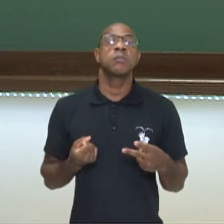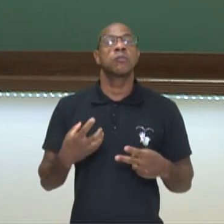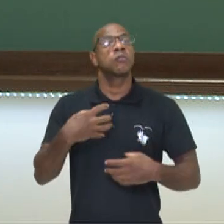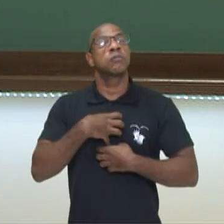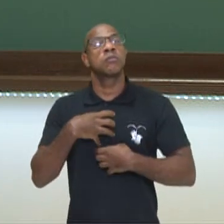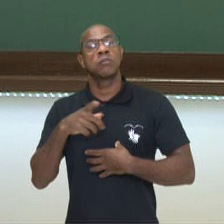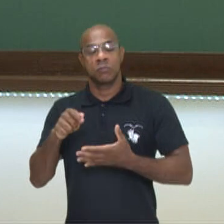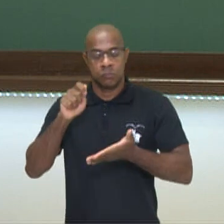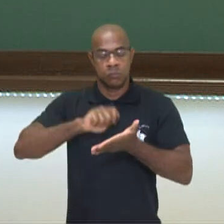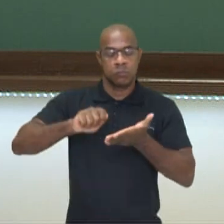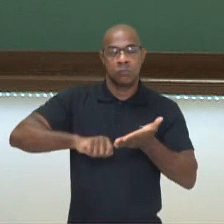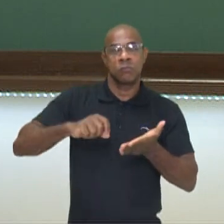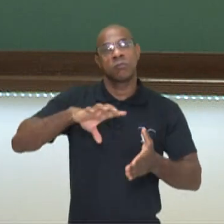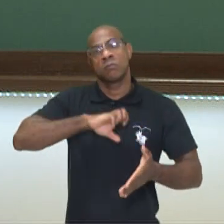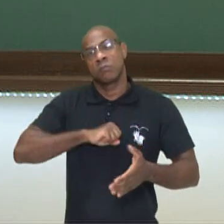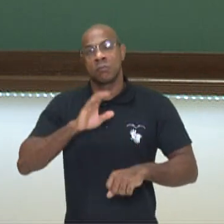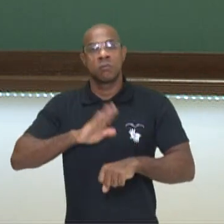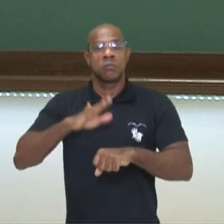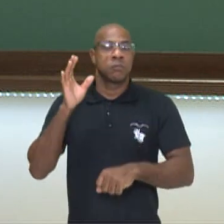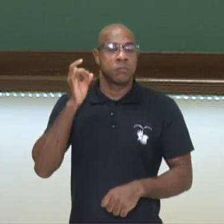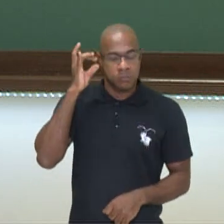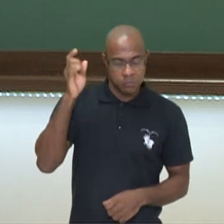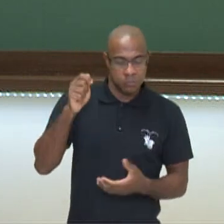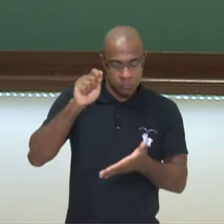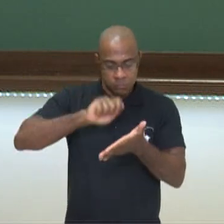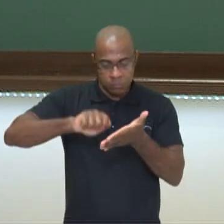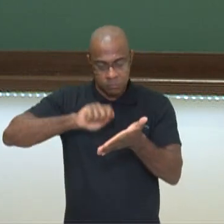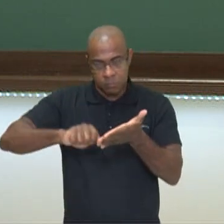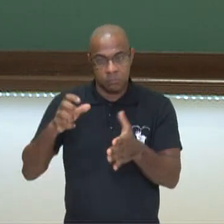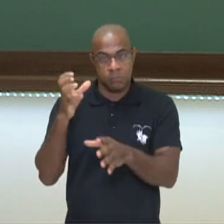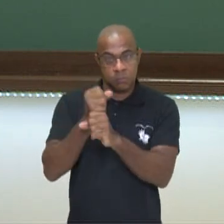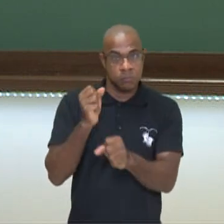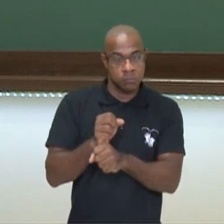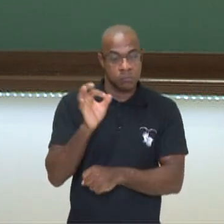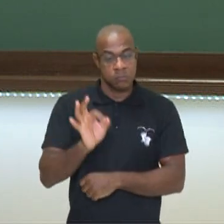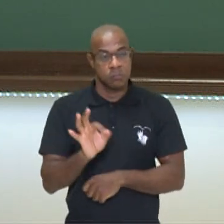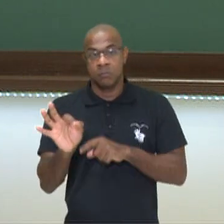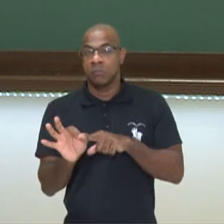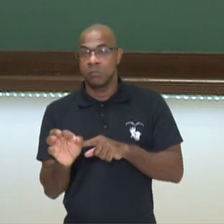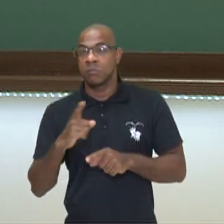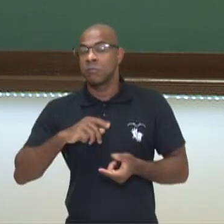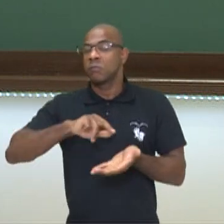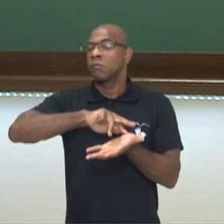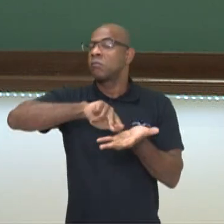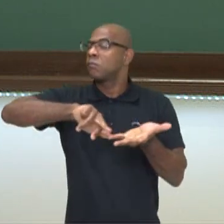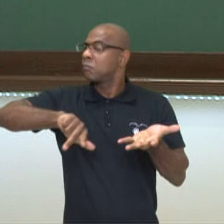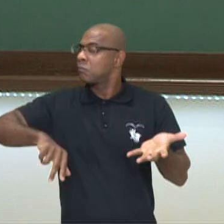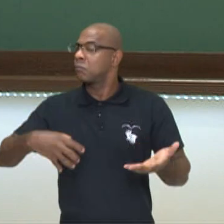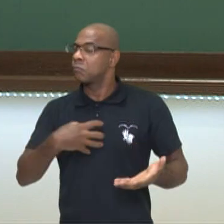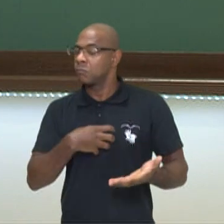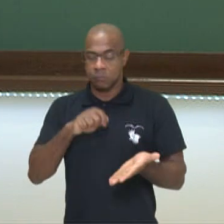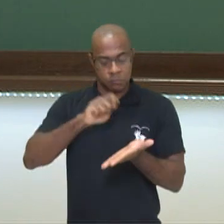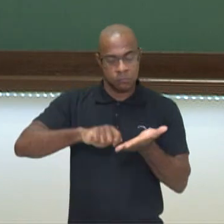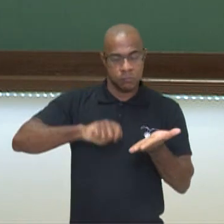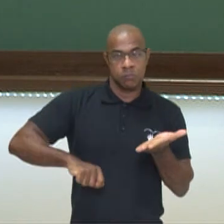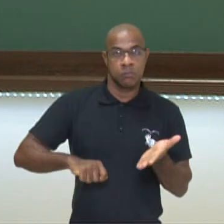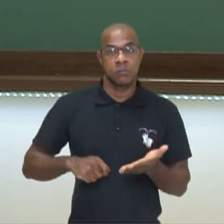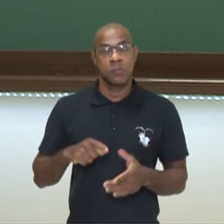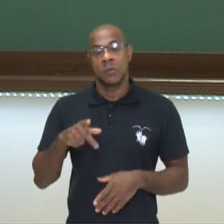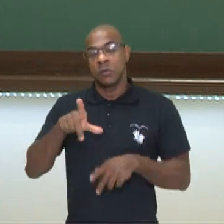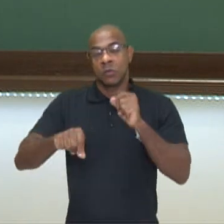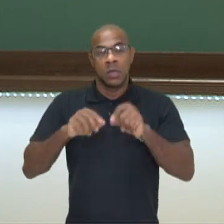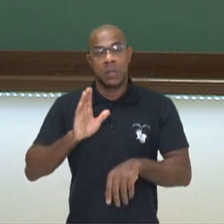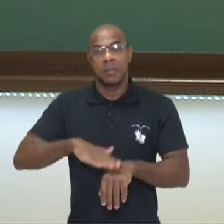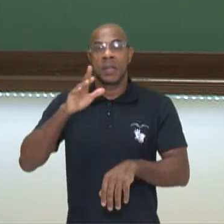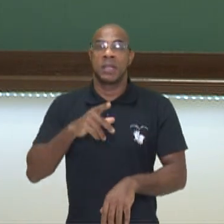maneira que você goste mais, uma maneira mais fácil, mais simples de você calcular porcentagem. Tem várias maneiras. só você escolher a que te interessar mais, a que for mais